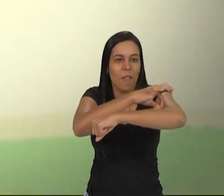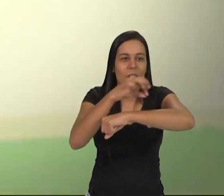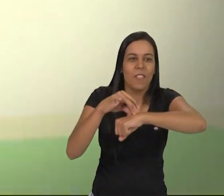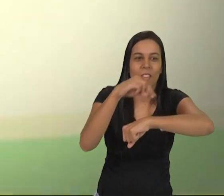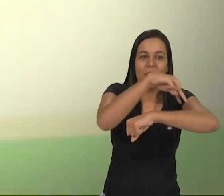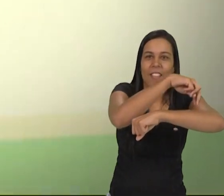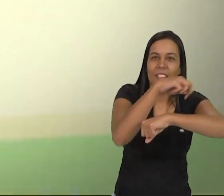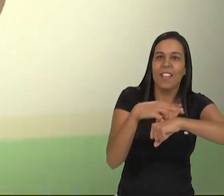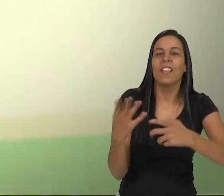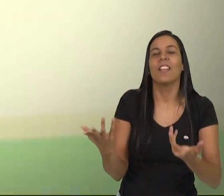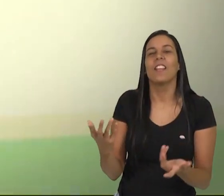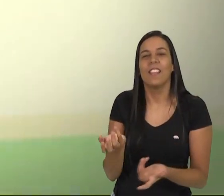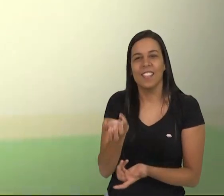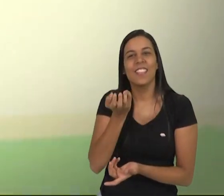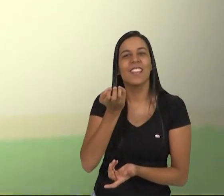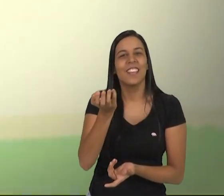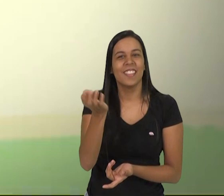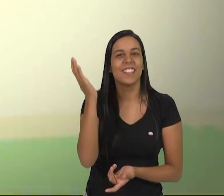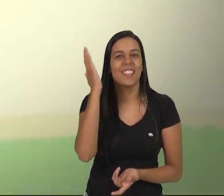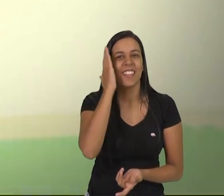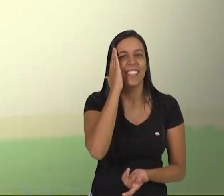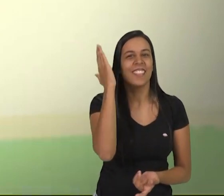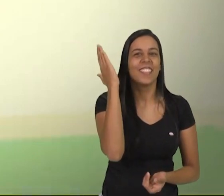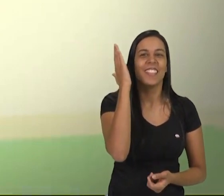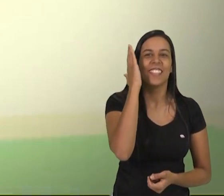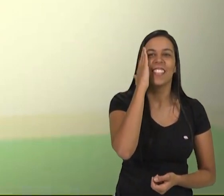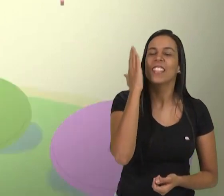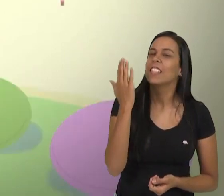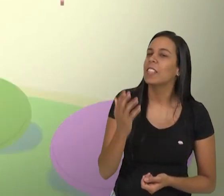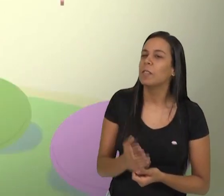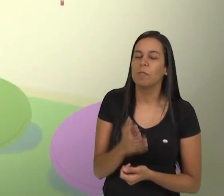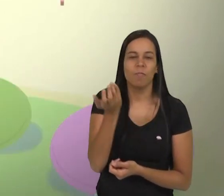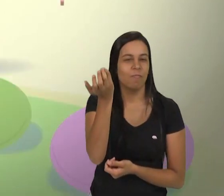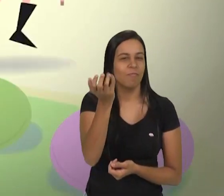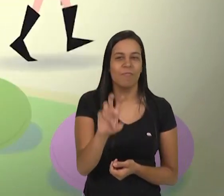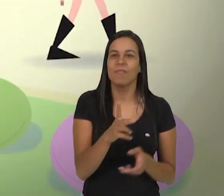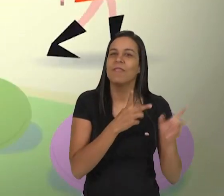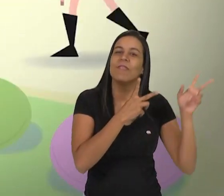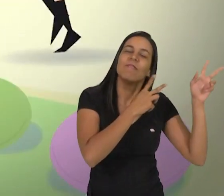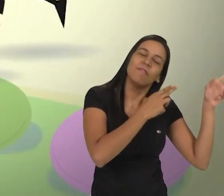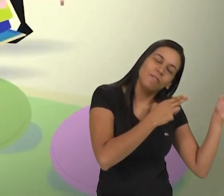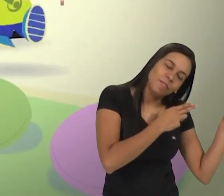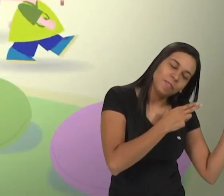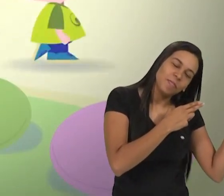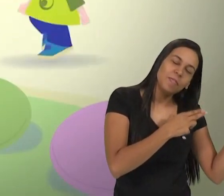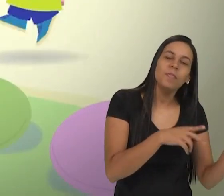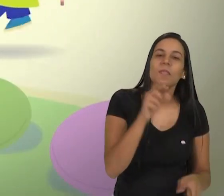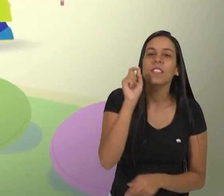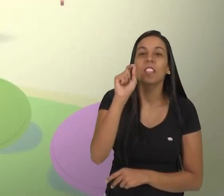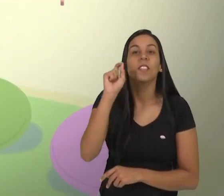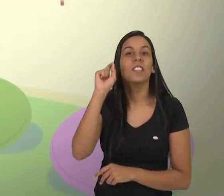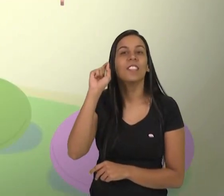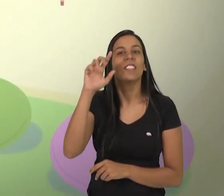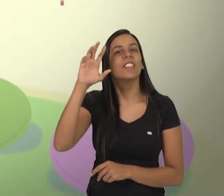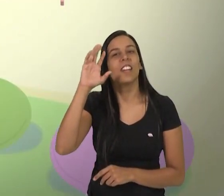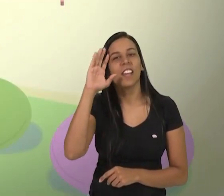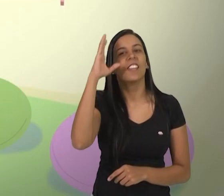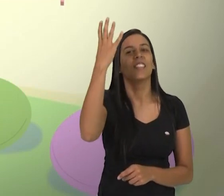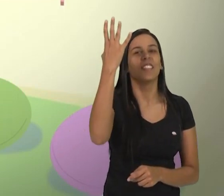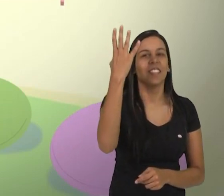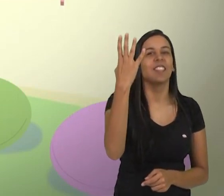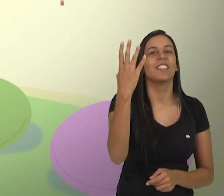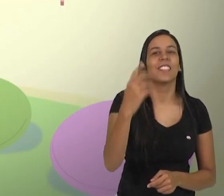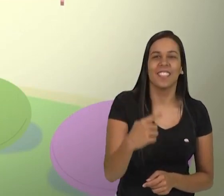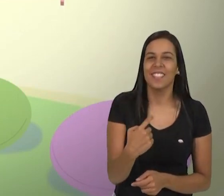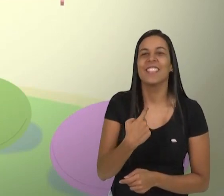Por que que a puga pula Eu quero saber Não quero dormir O